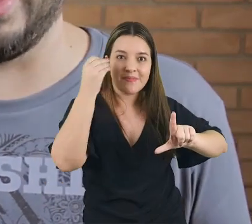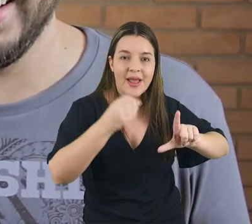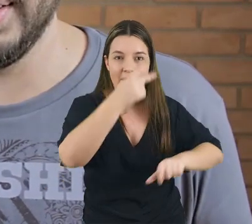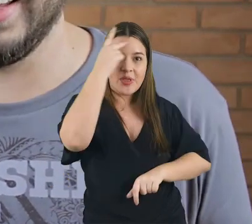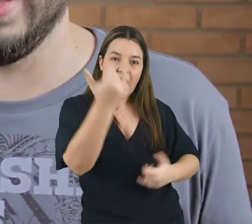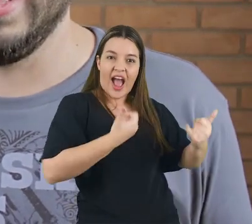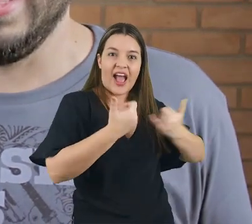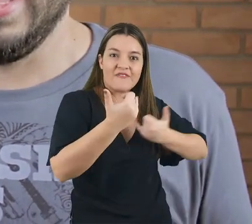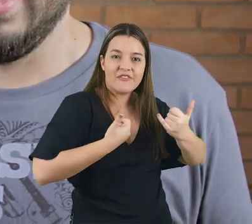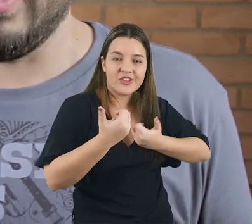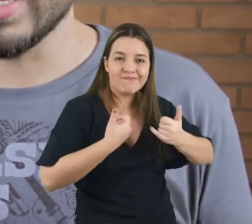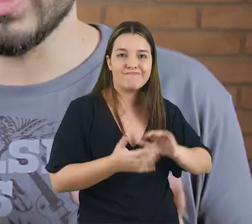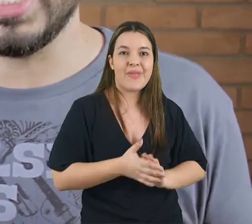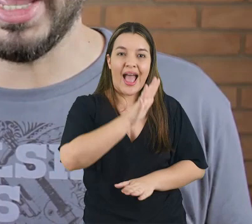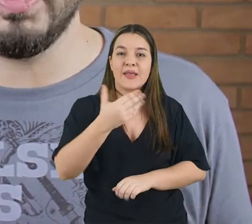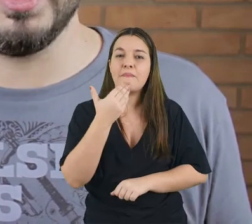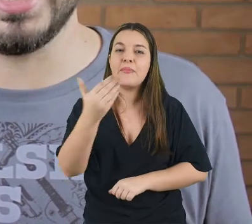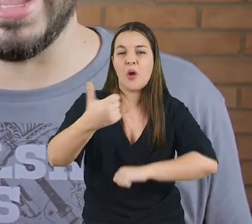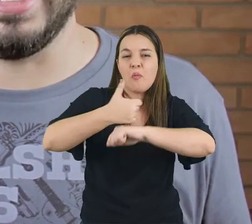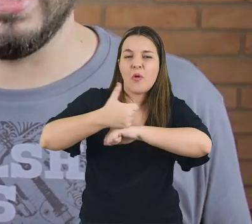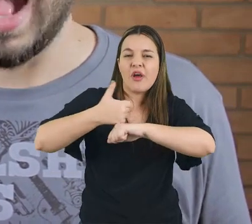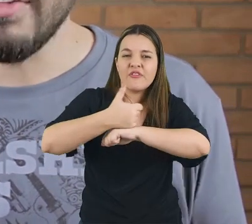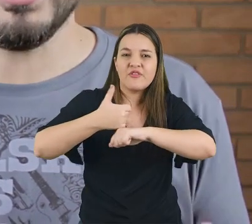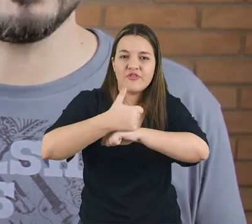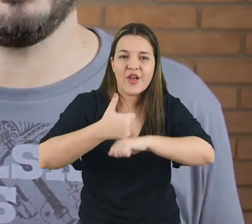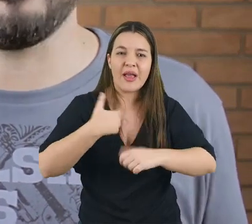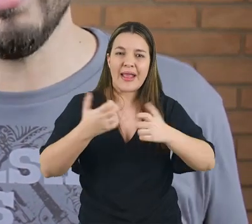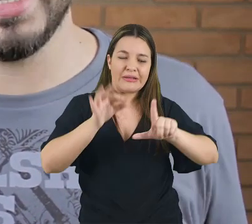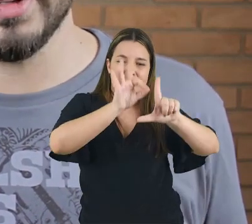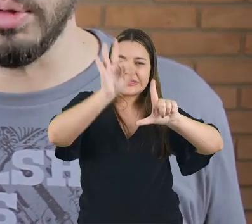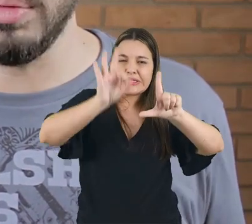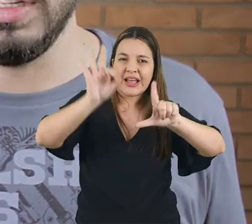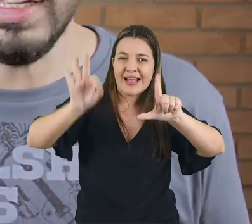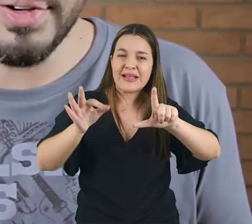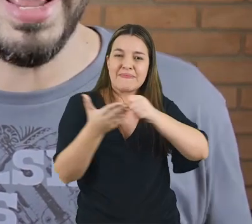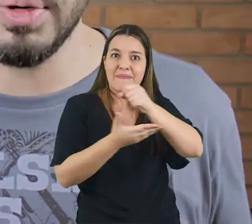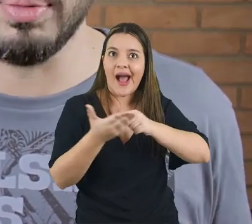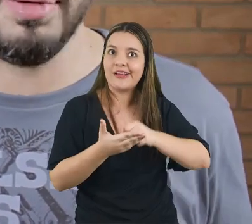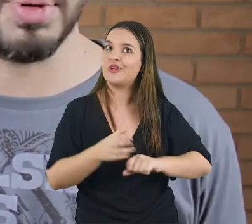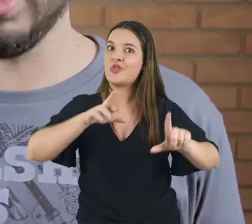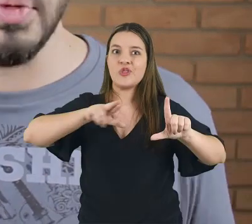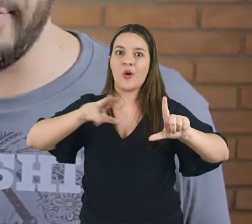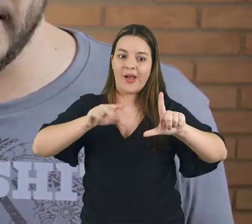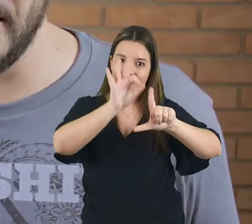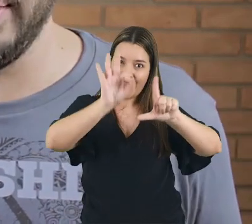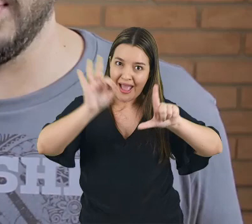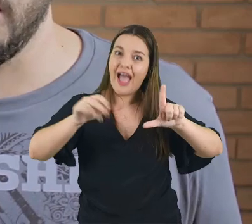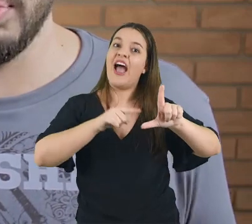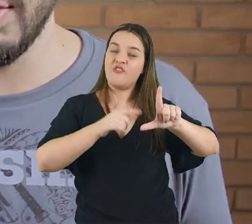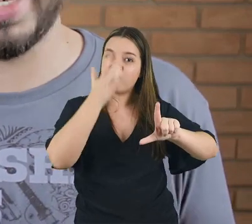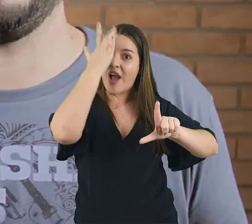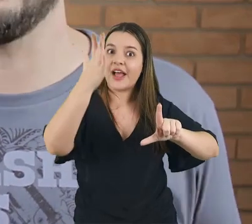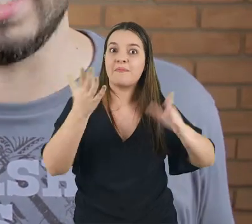teve gente falando que às vezes você pede para um designer ah, faz um wireframezinho só para mim. E não é esse o problema. O problema não é fazer um